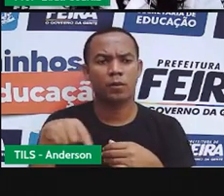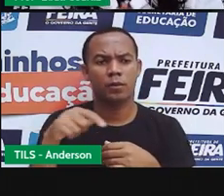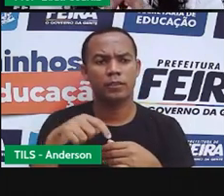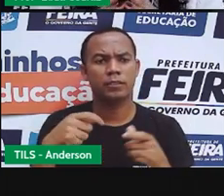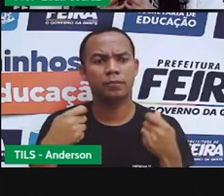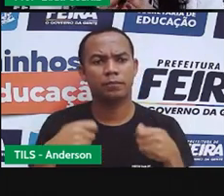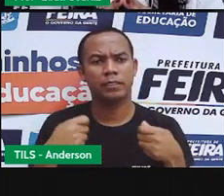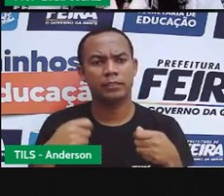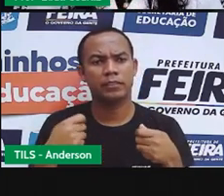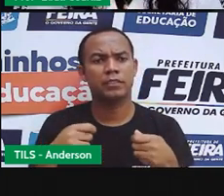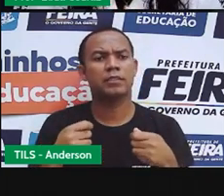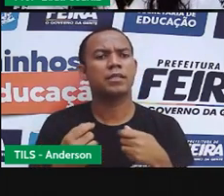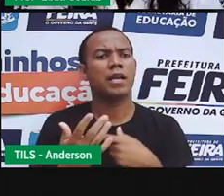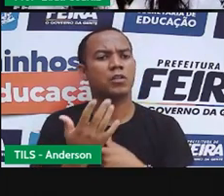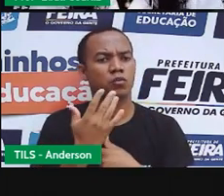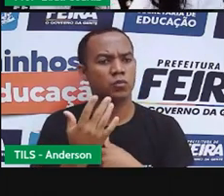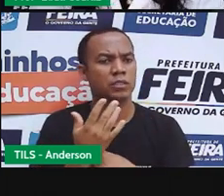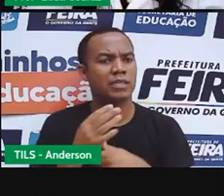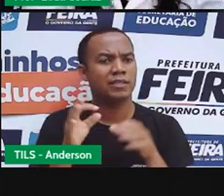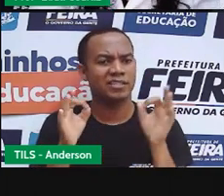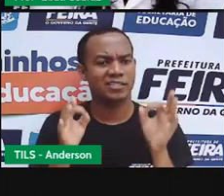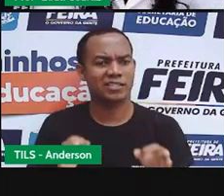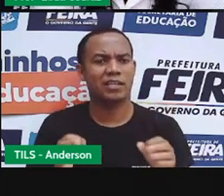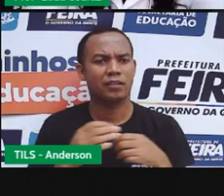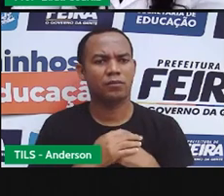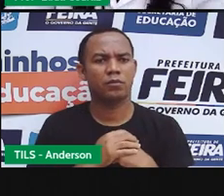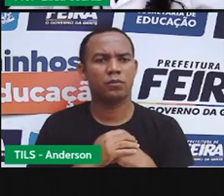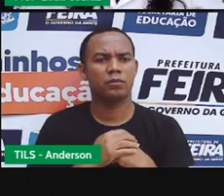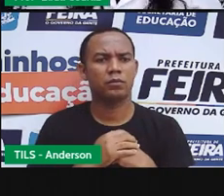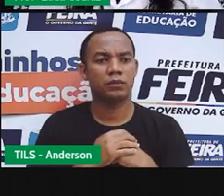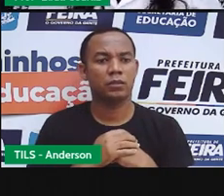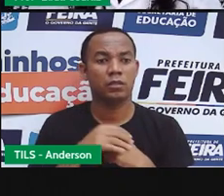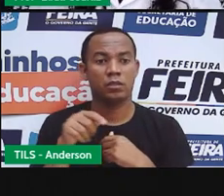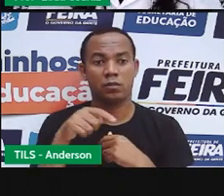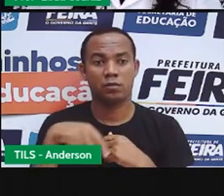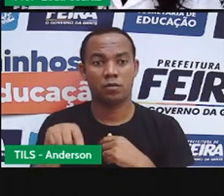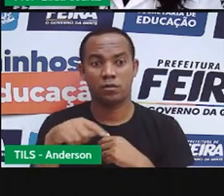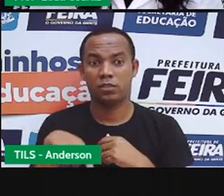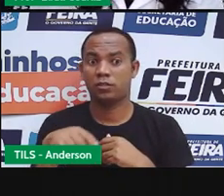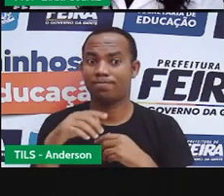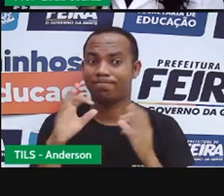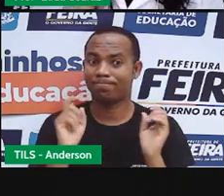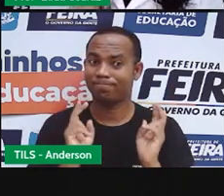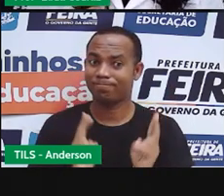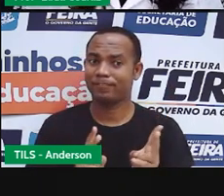proteger do jeito certo, mas dentro daquilo que a gente tem a nossa casa.